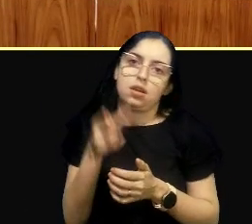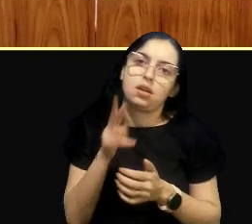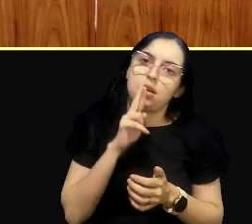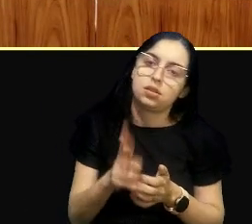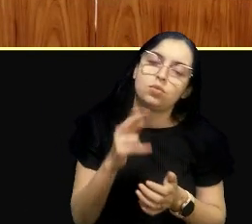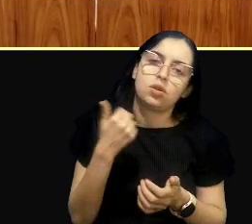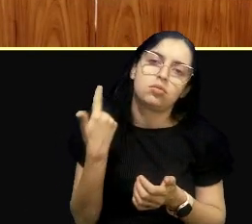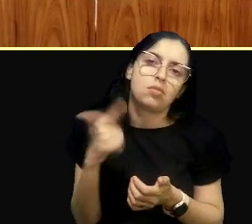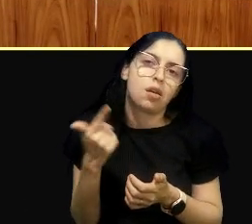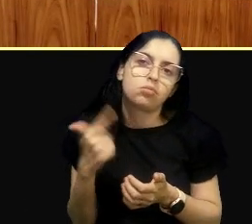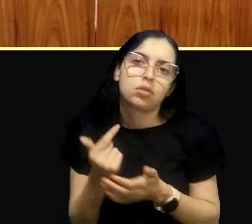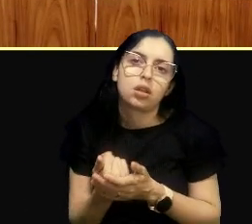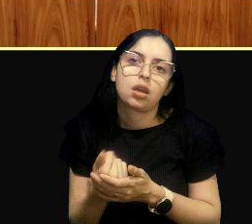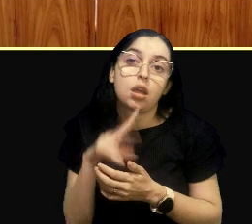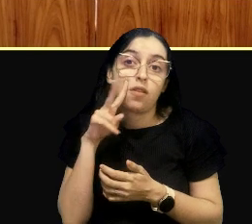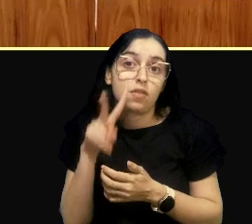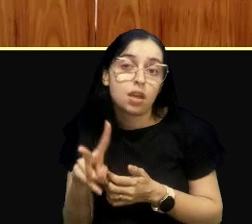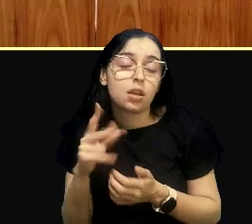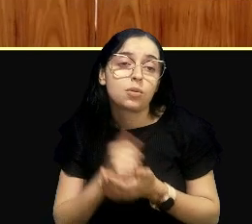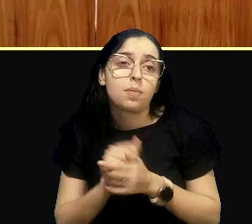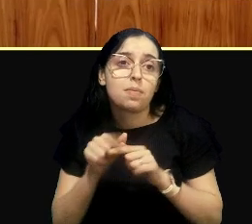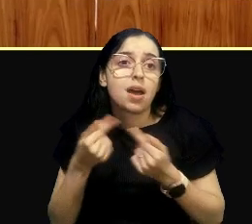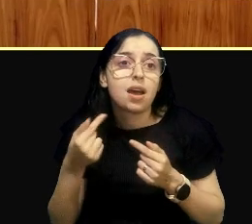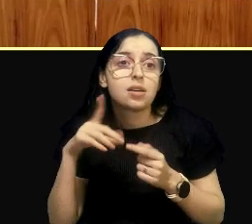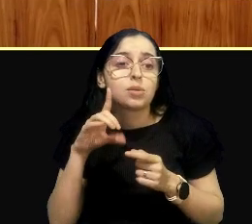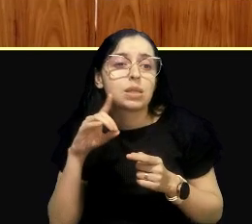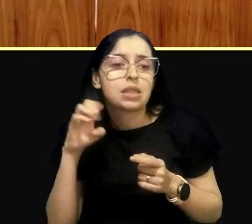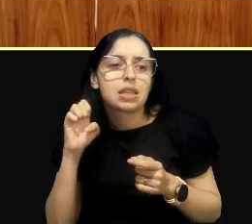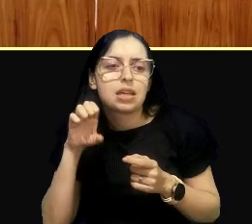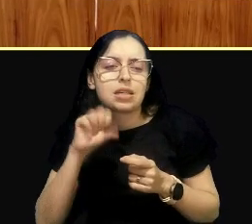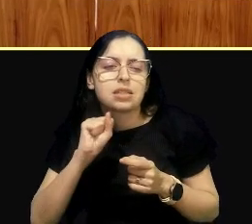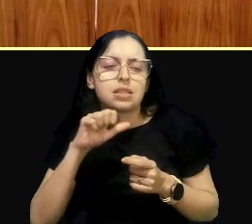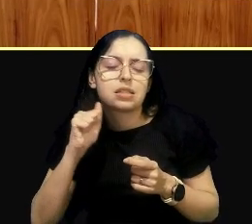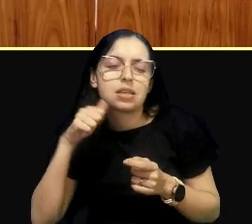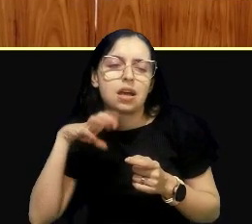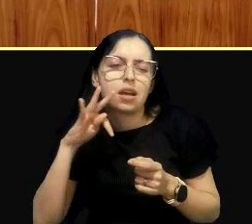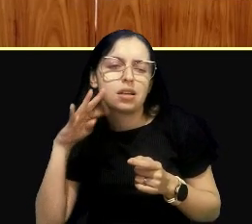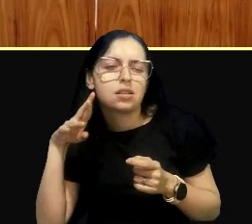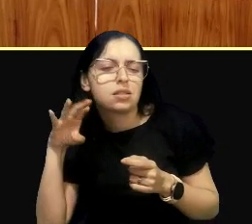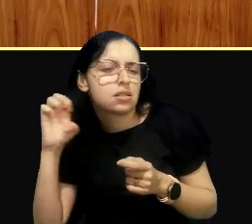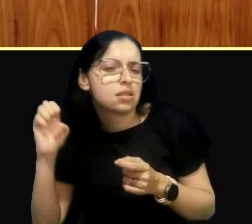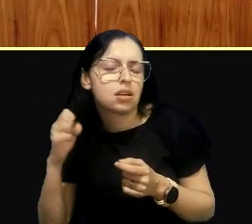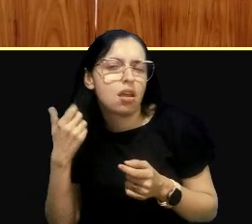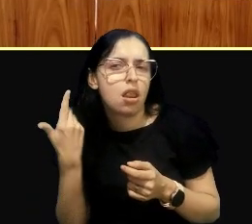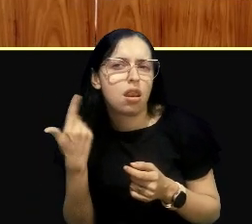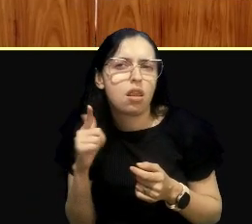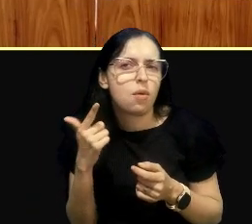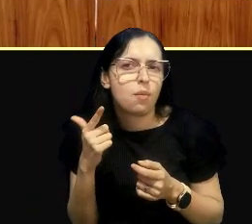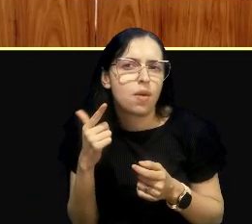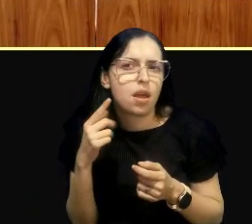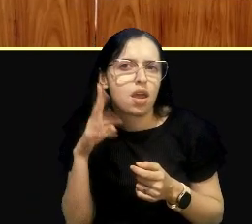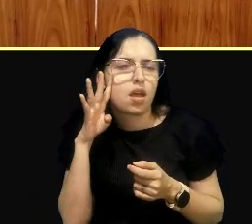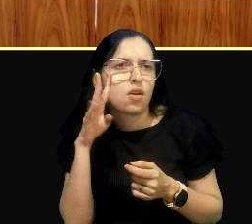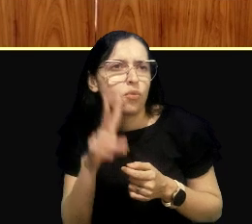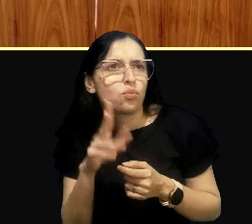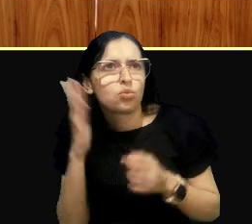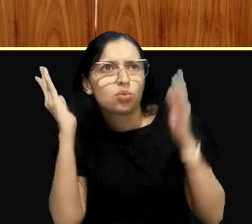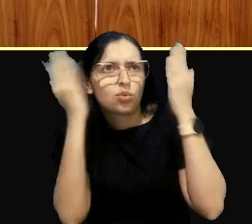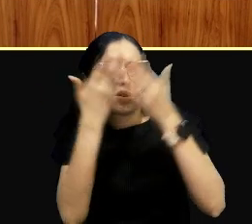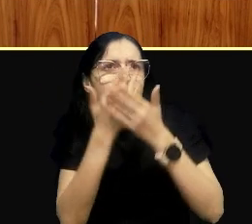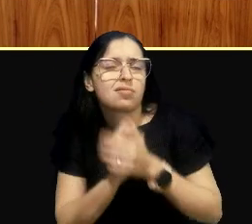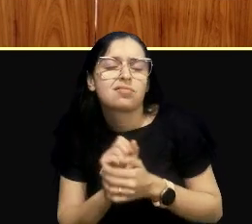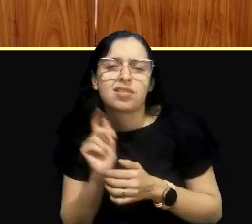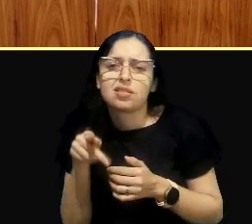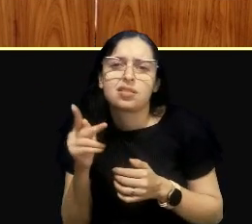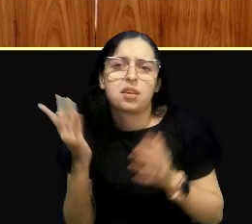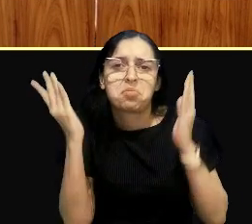houve a previsão, mas desastre não é, não é imprevisível, os desastres nem sempre